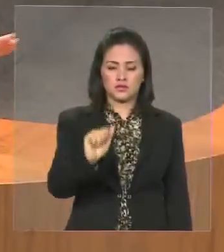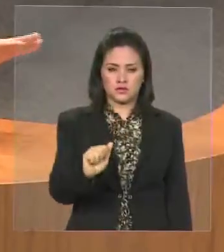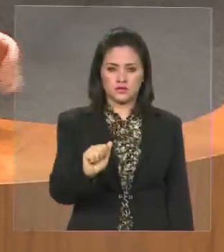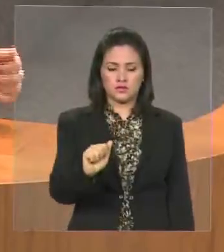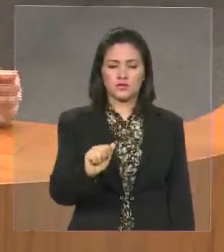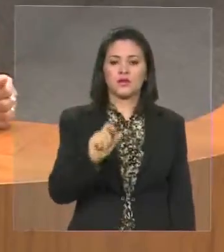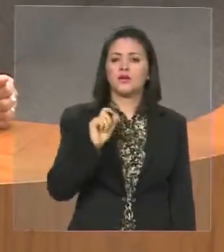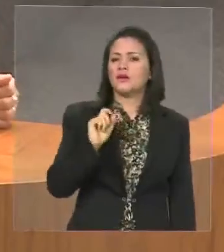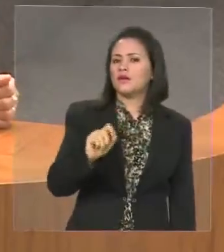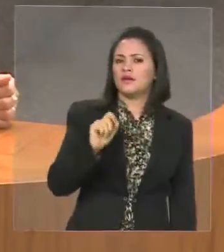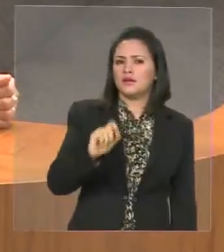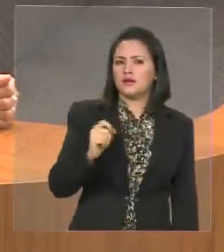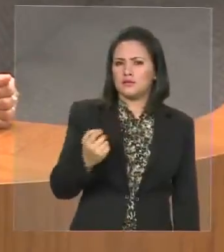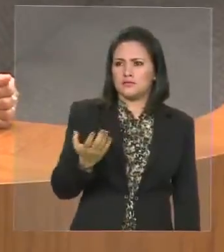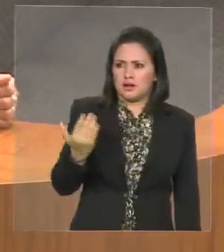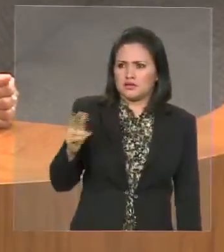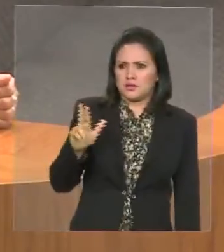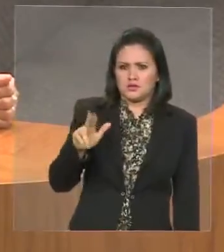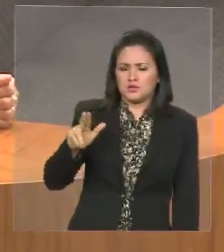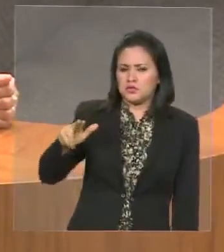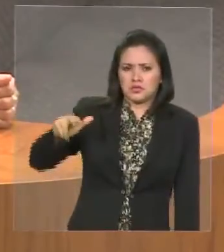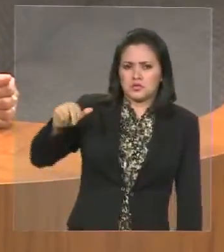nunca foi político,